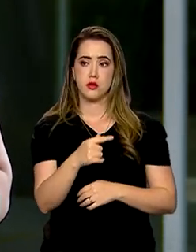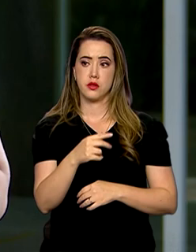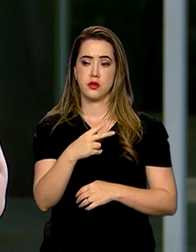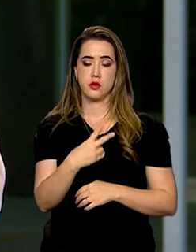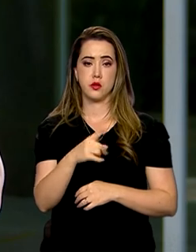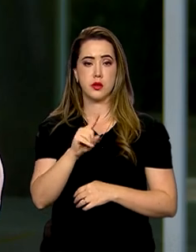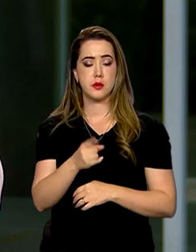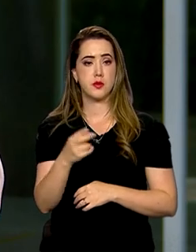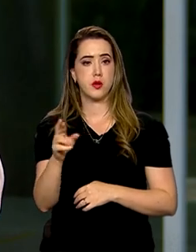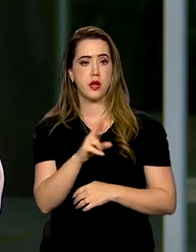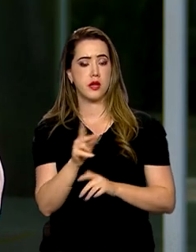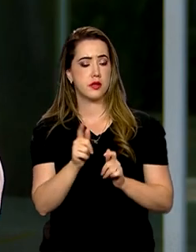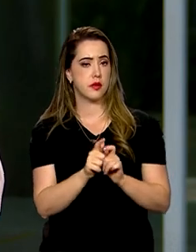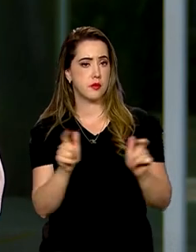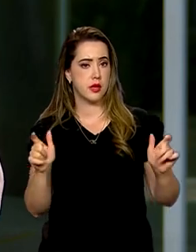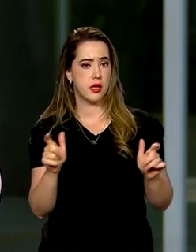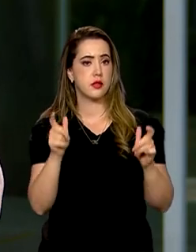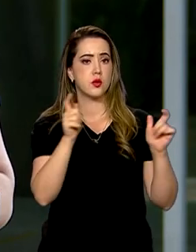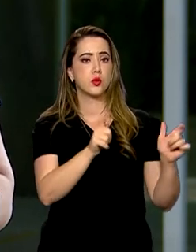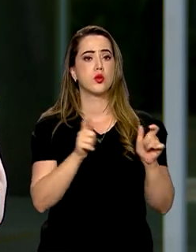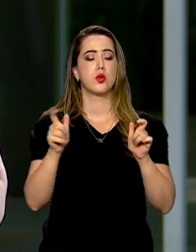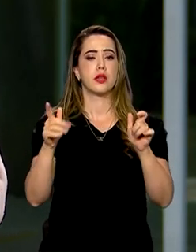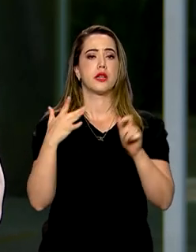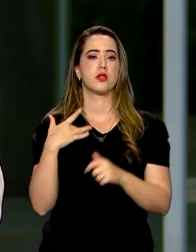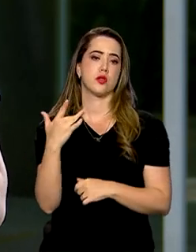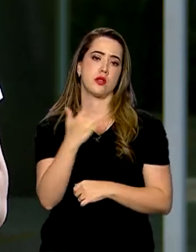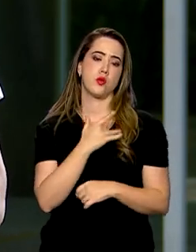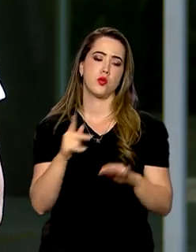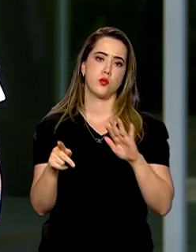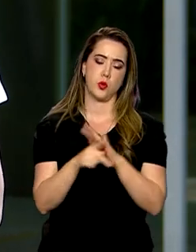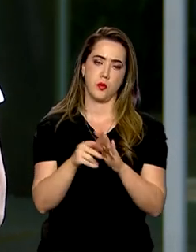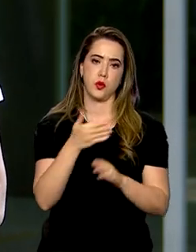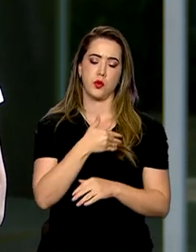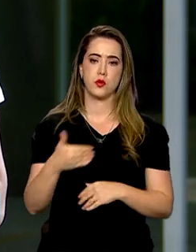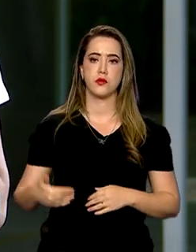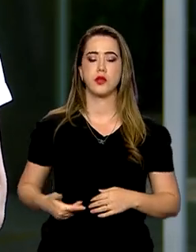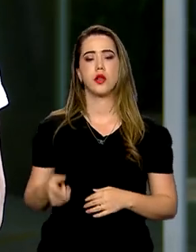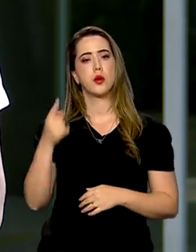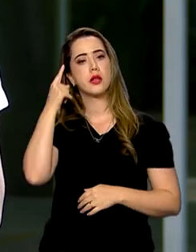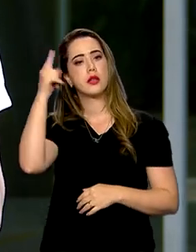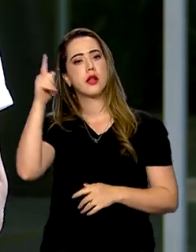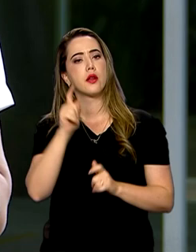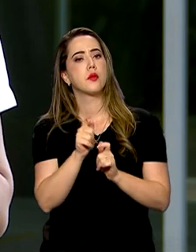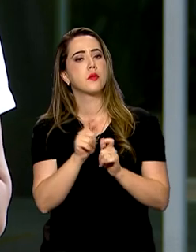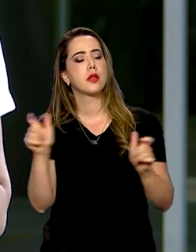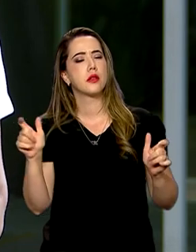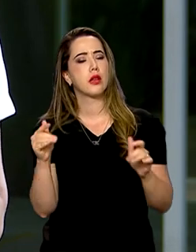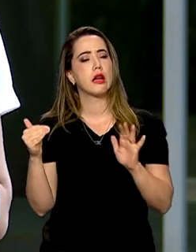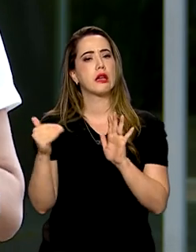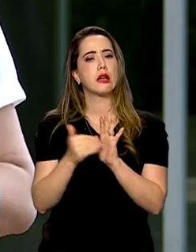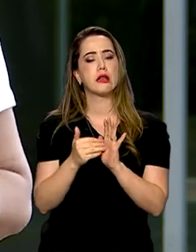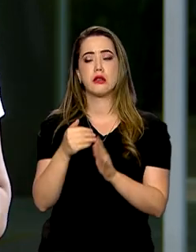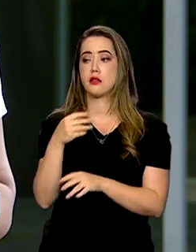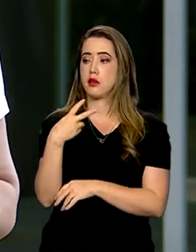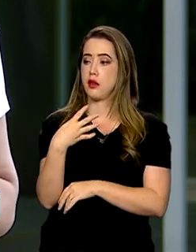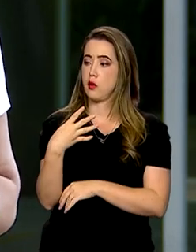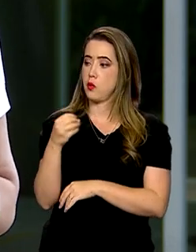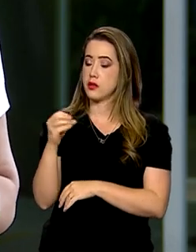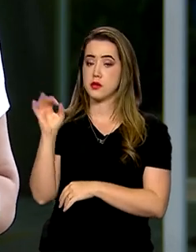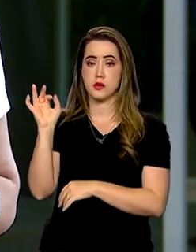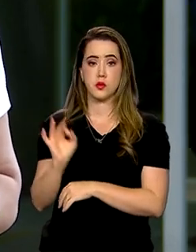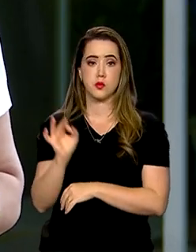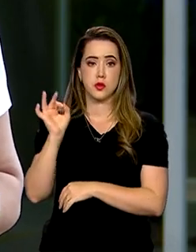reais na ampliação de laboratórios de saúde pública. A ideia é aumentar em até 400%